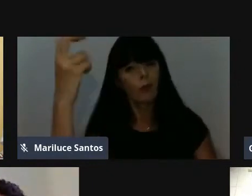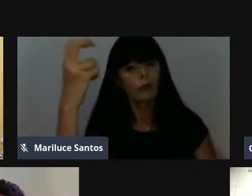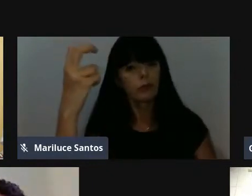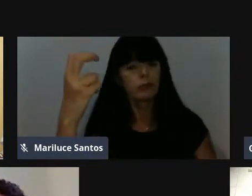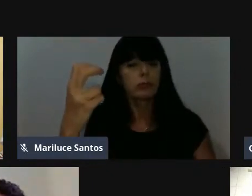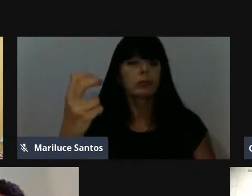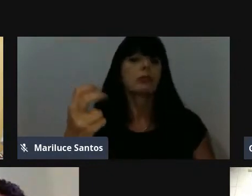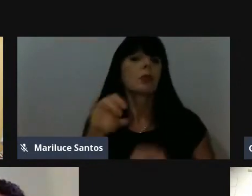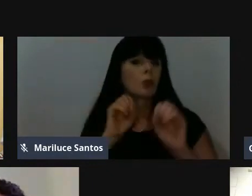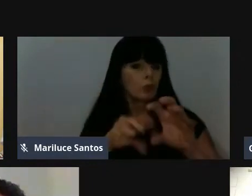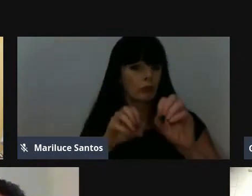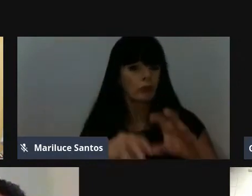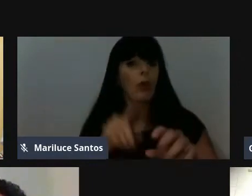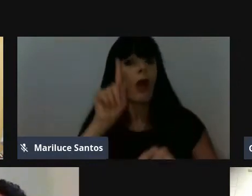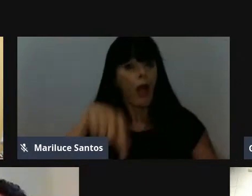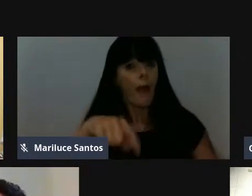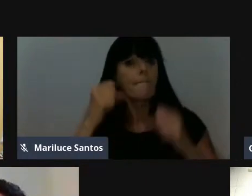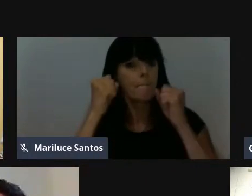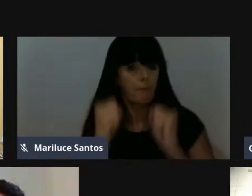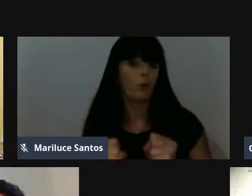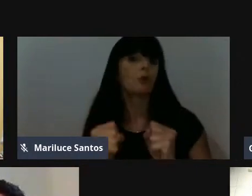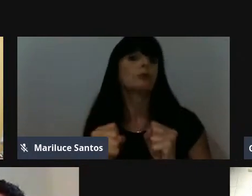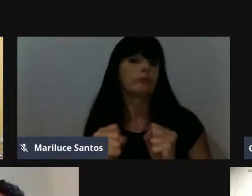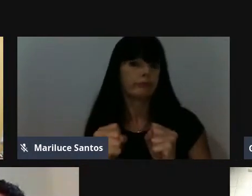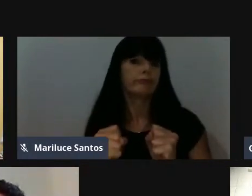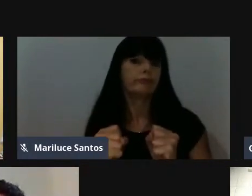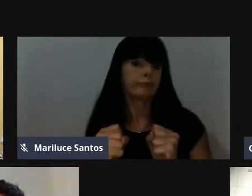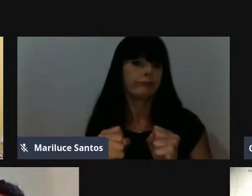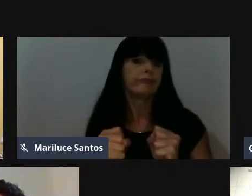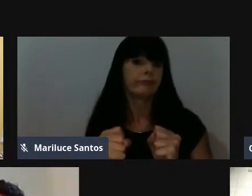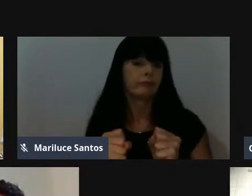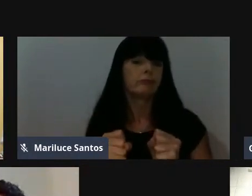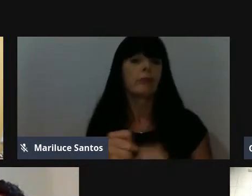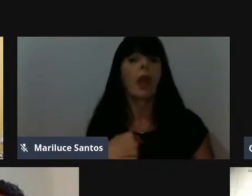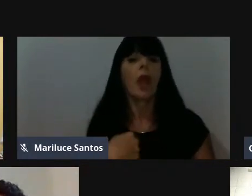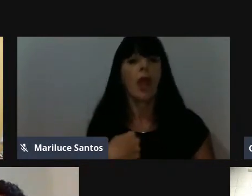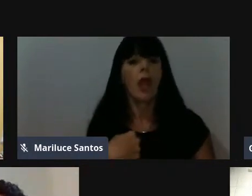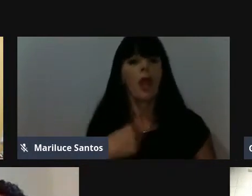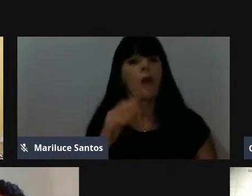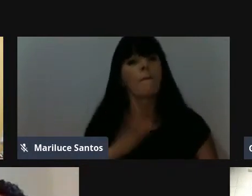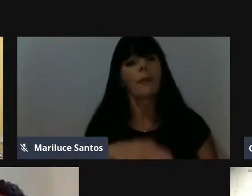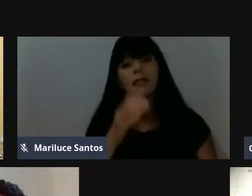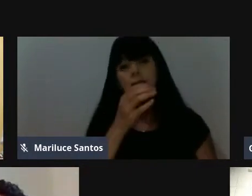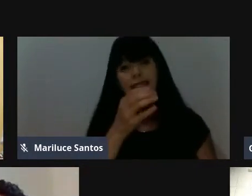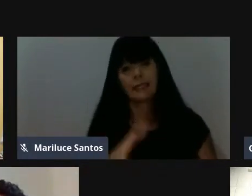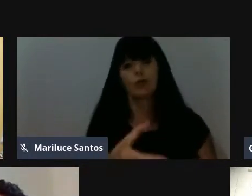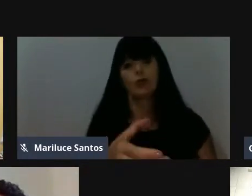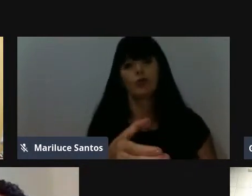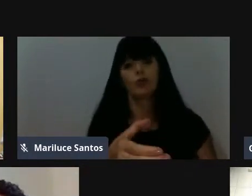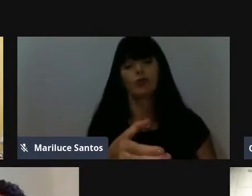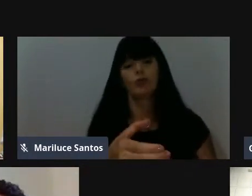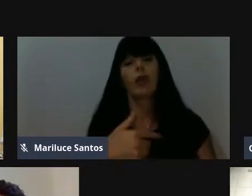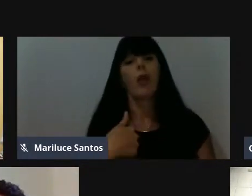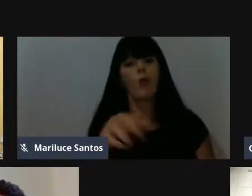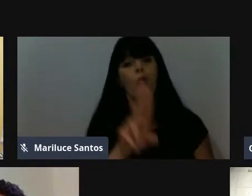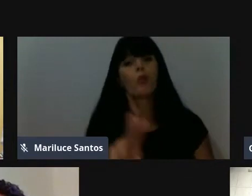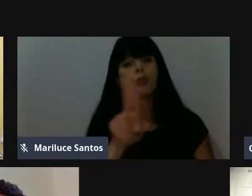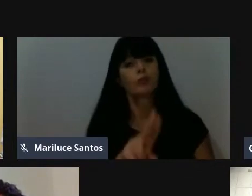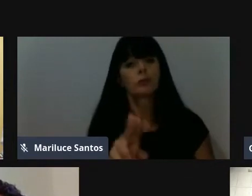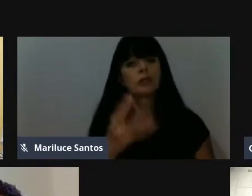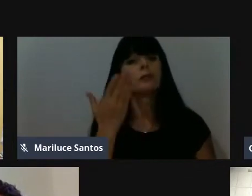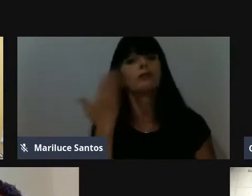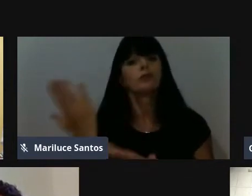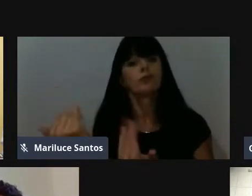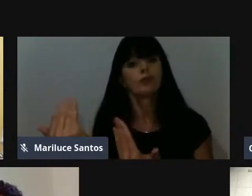uma arma poderosa que nós temos, né? Através dela, eu me tornei mais crítico e com isso, eu usei a minha juventude,